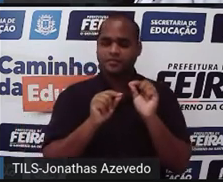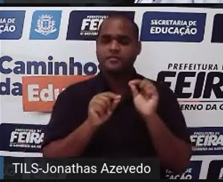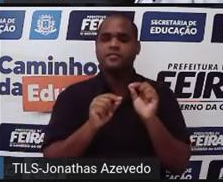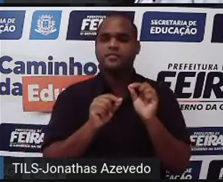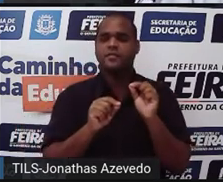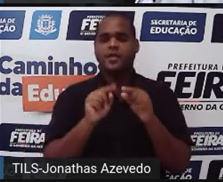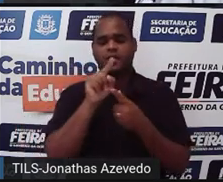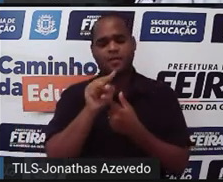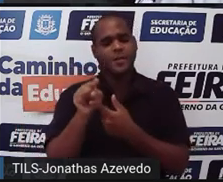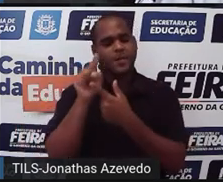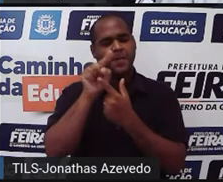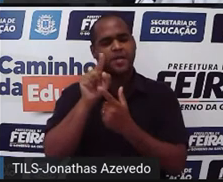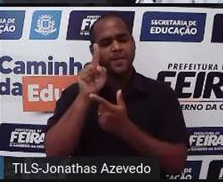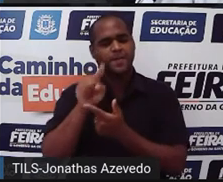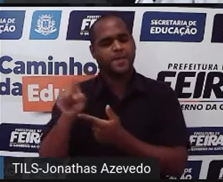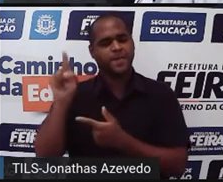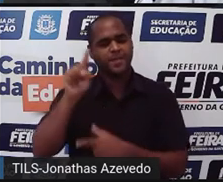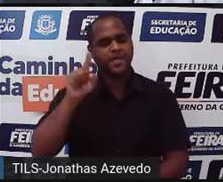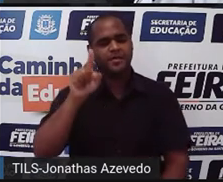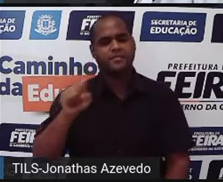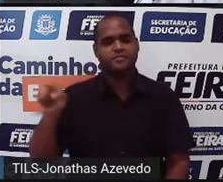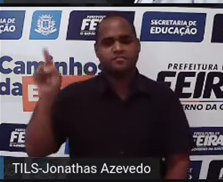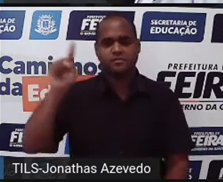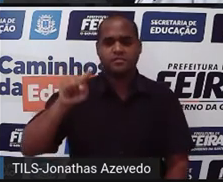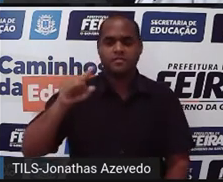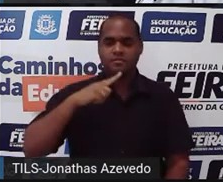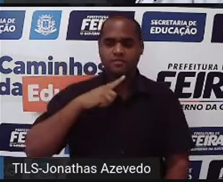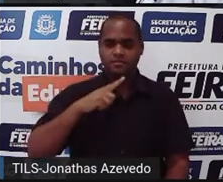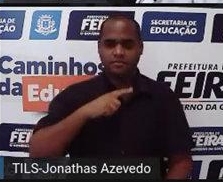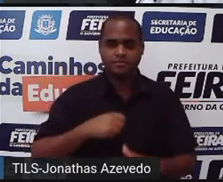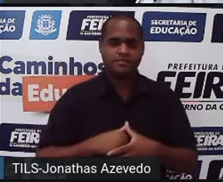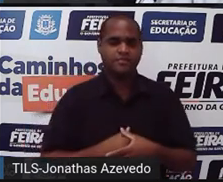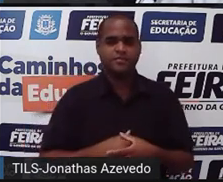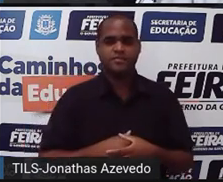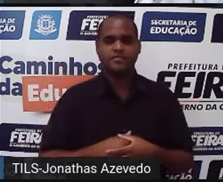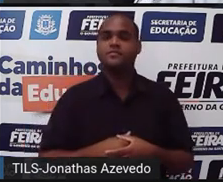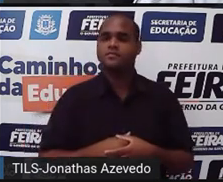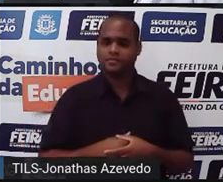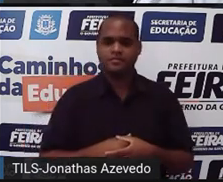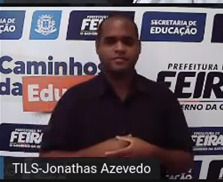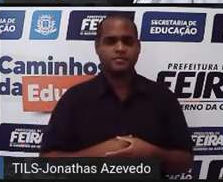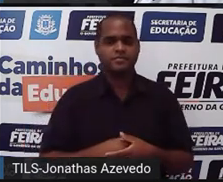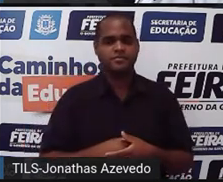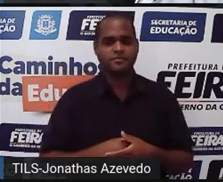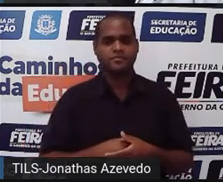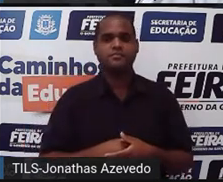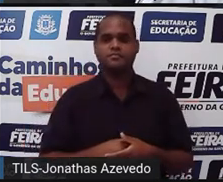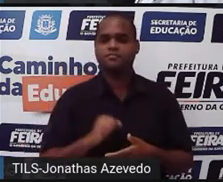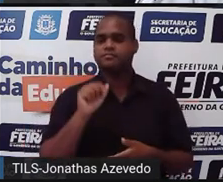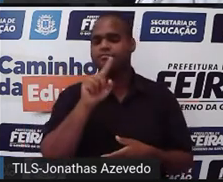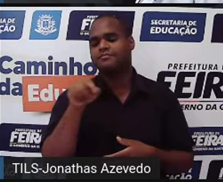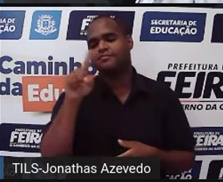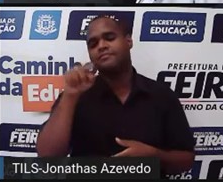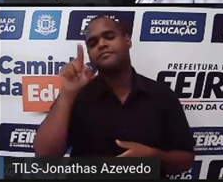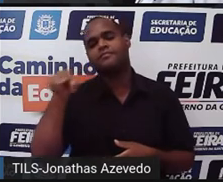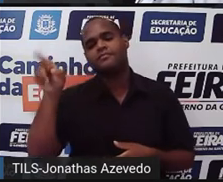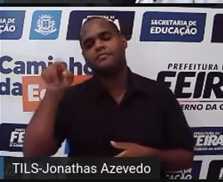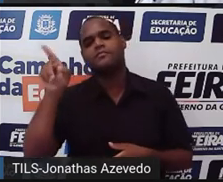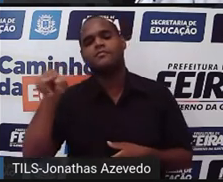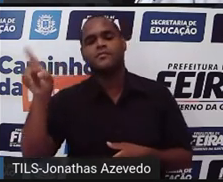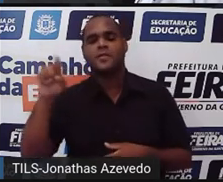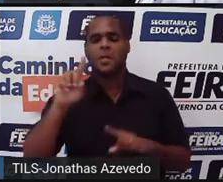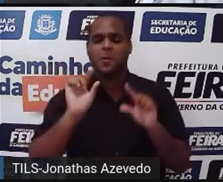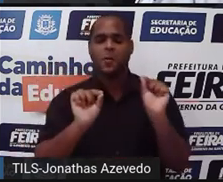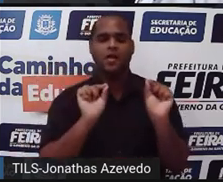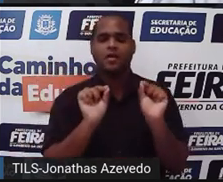círculos? 3 circunferências. Tá bom? Por que essas 3 circunferências estão aí?